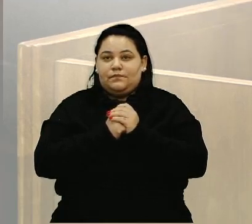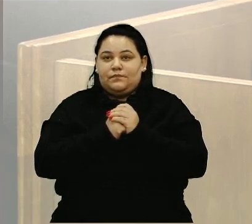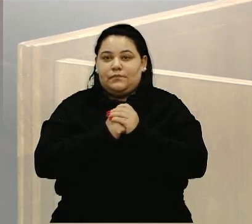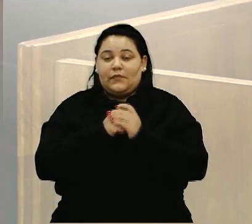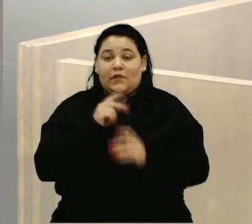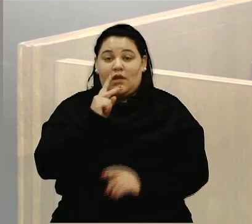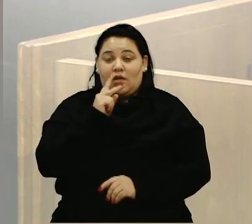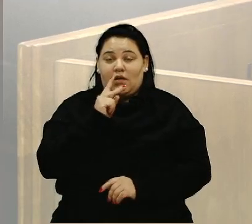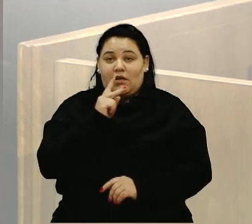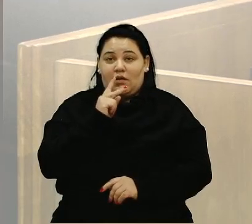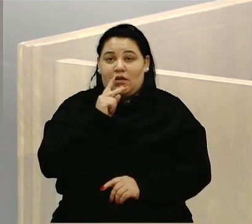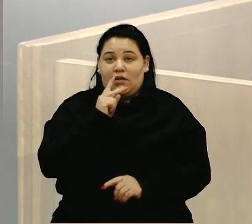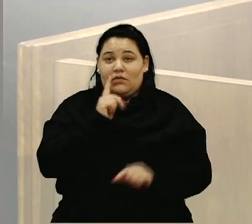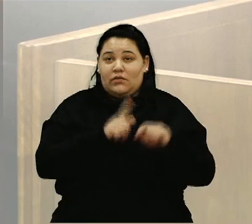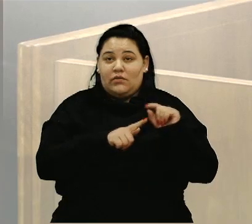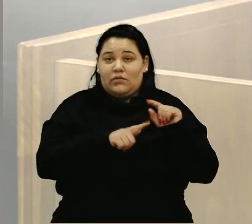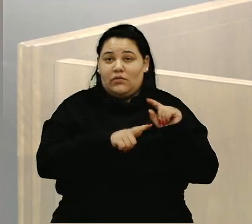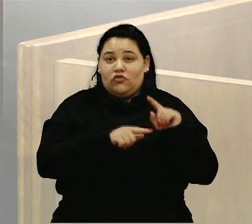funcionou, pelo que eu vi.